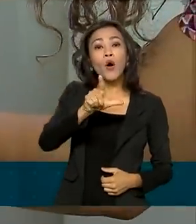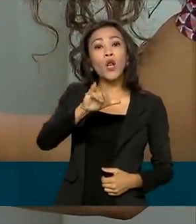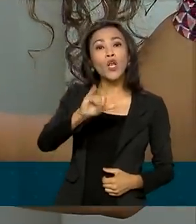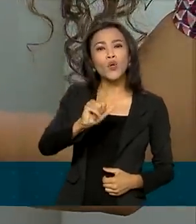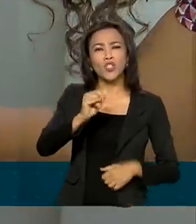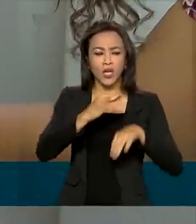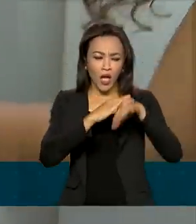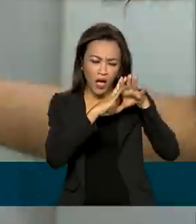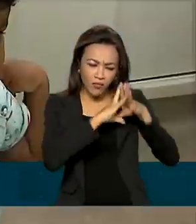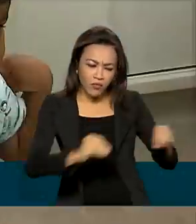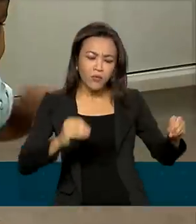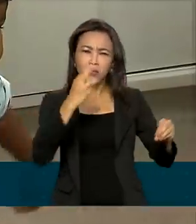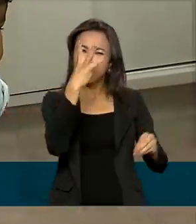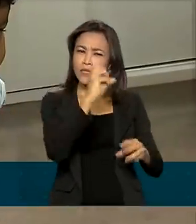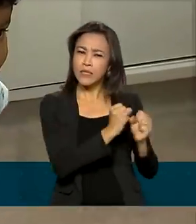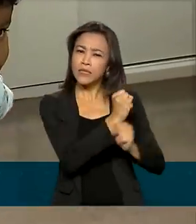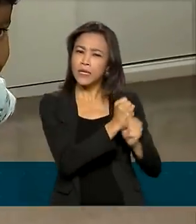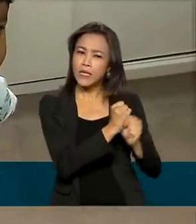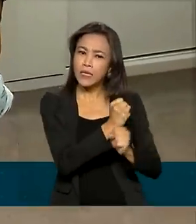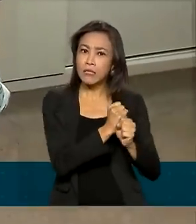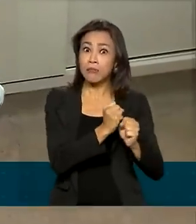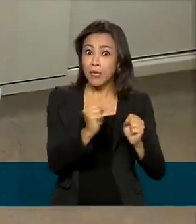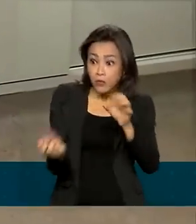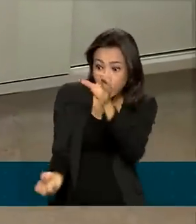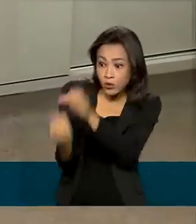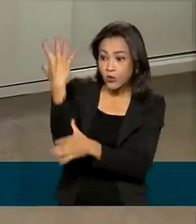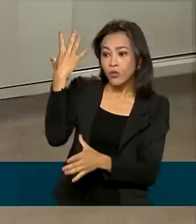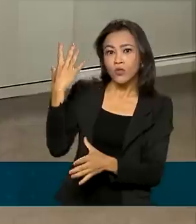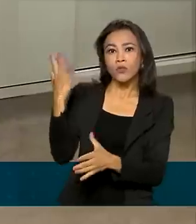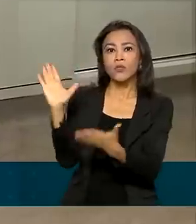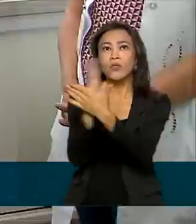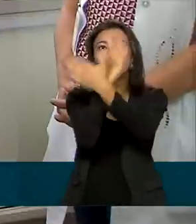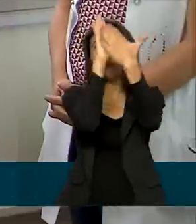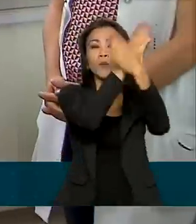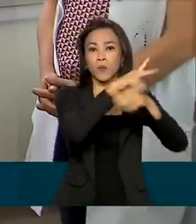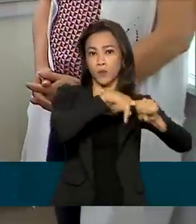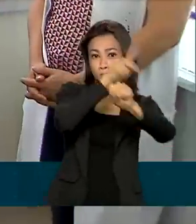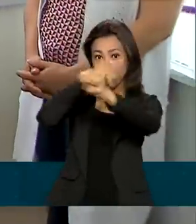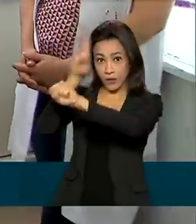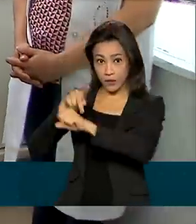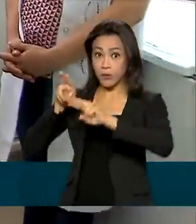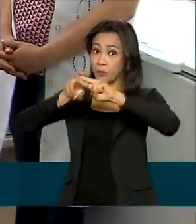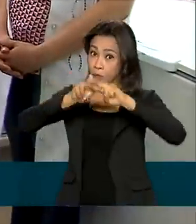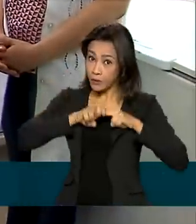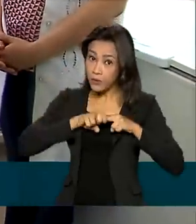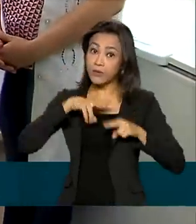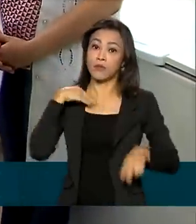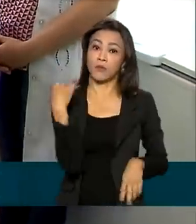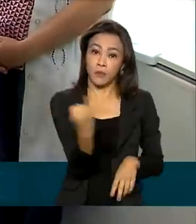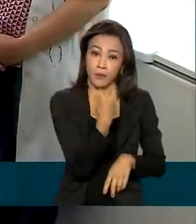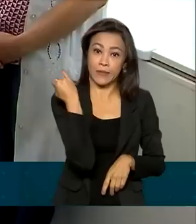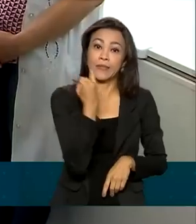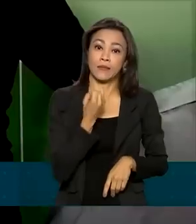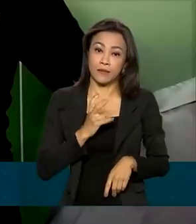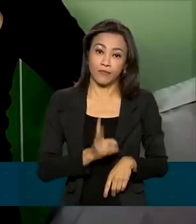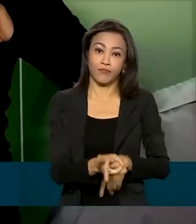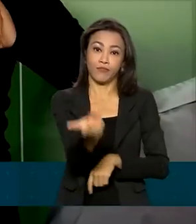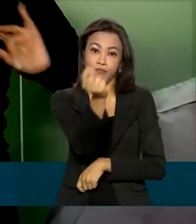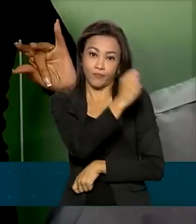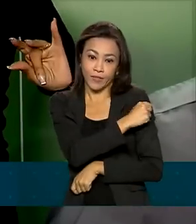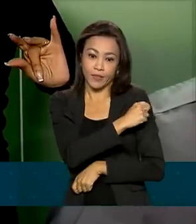há mais de 30 anos. Mas a doença reapareceu em alguns países. Por isso, a importância da vacinação.